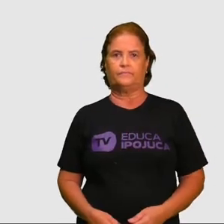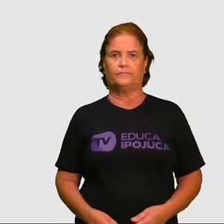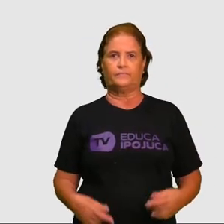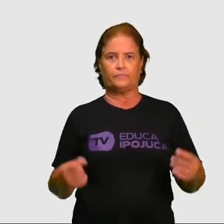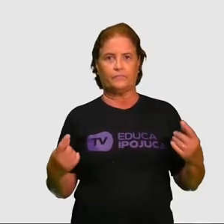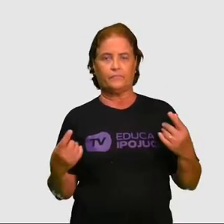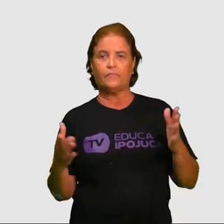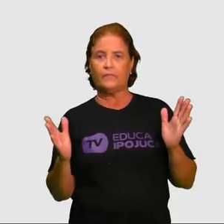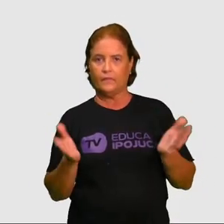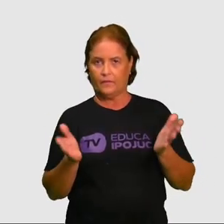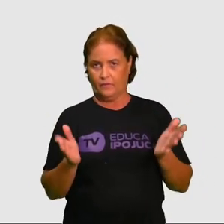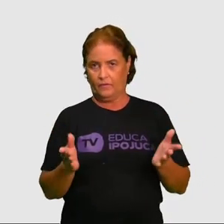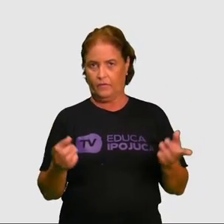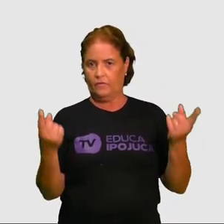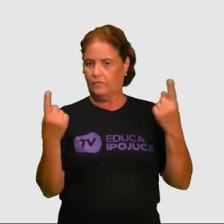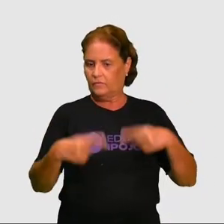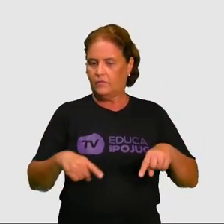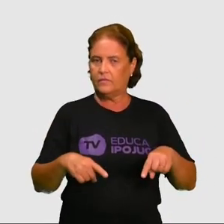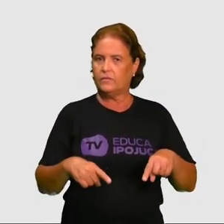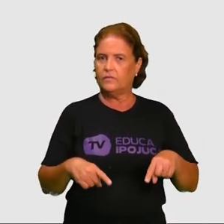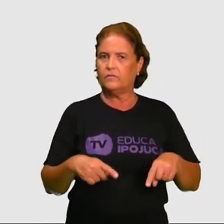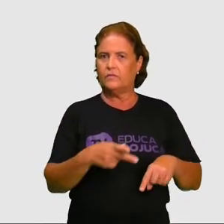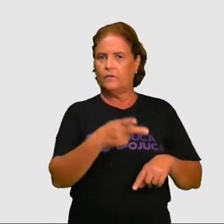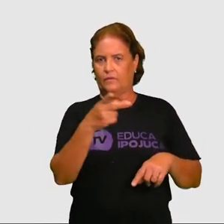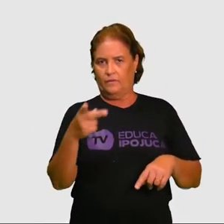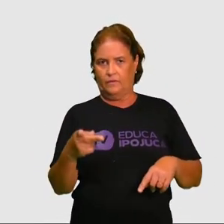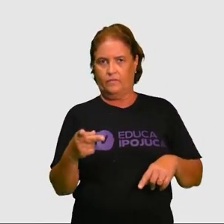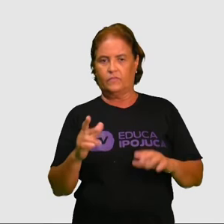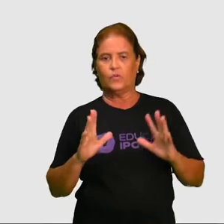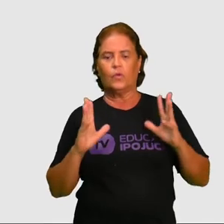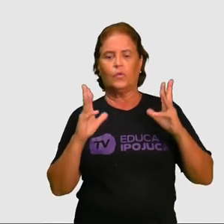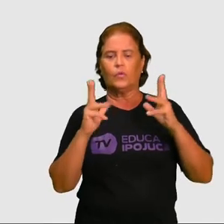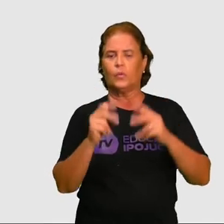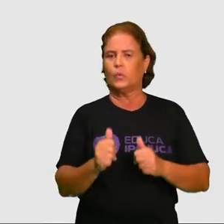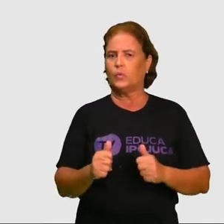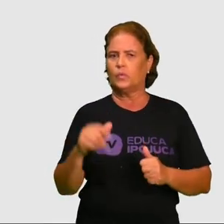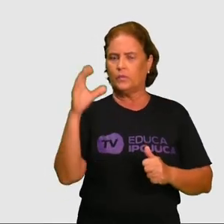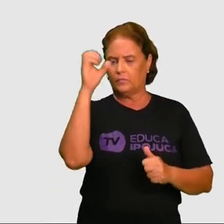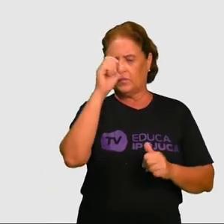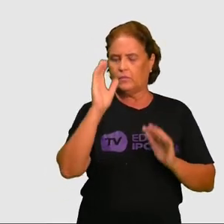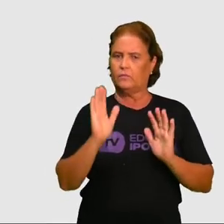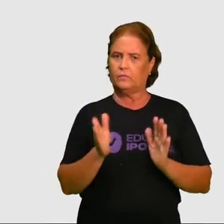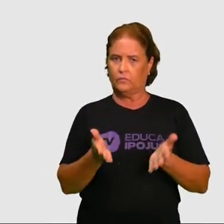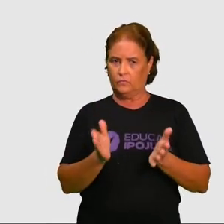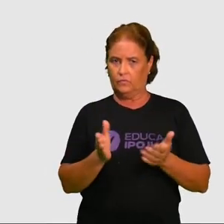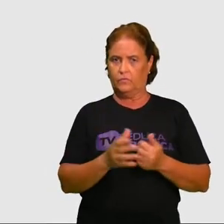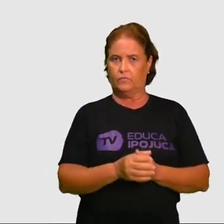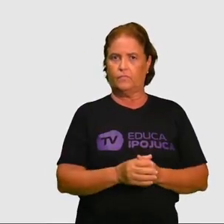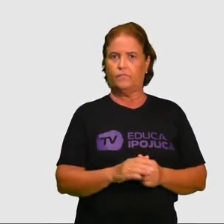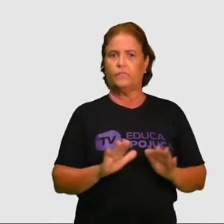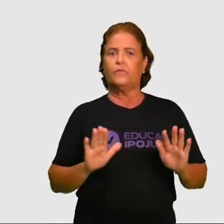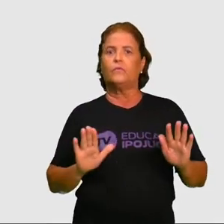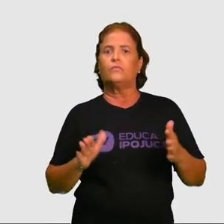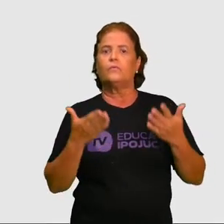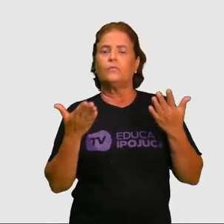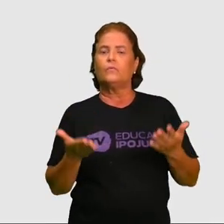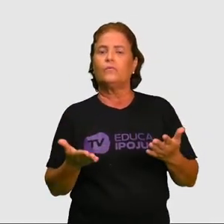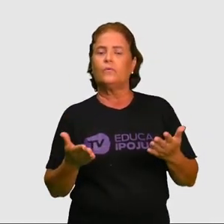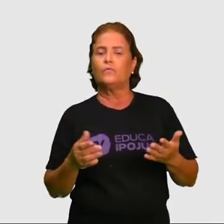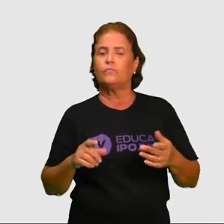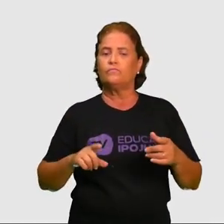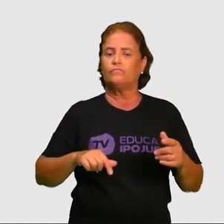E aí eu trago o desafio para vocês de todo esse conteúdo abordado agora. Quais transformações de